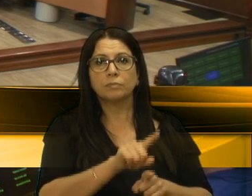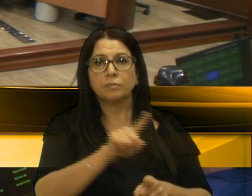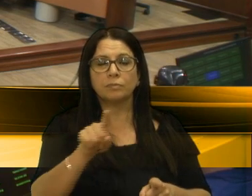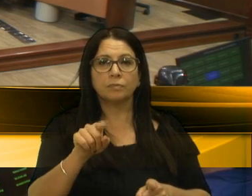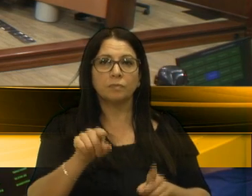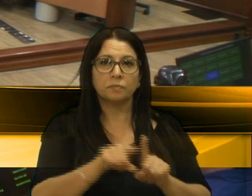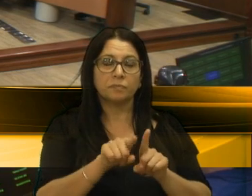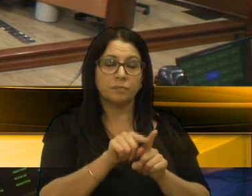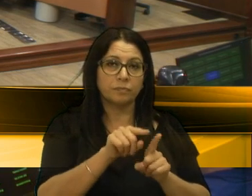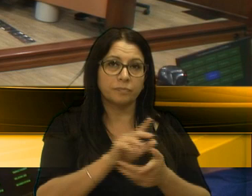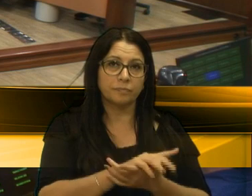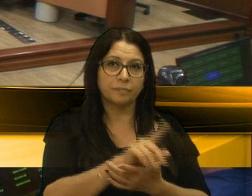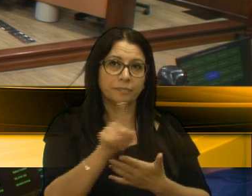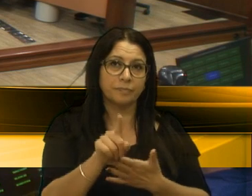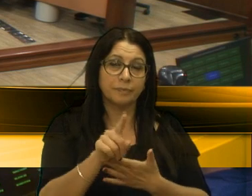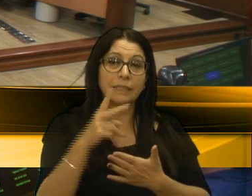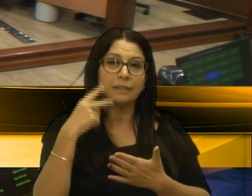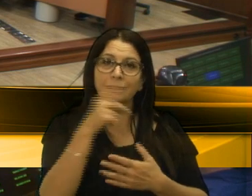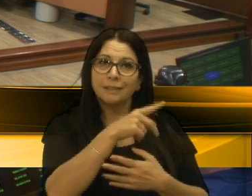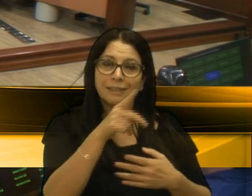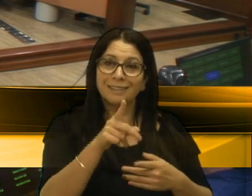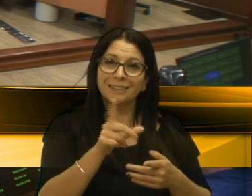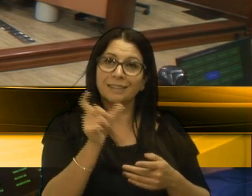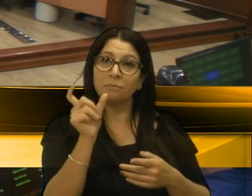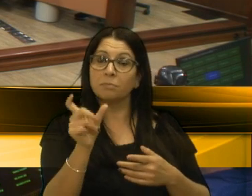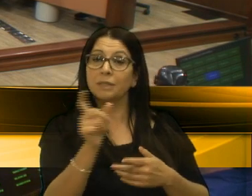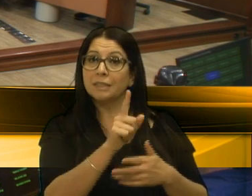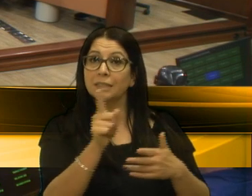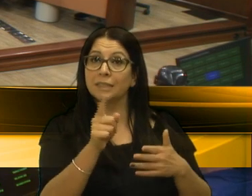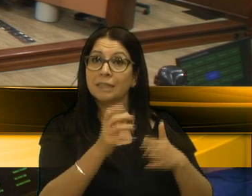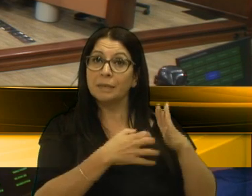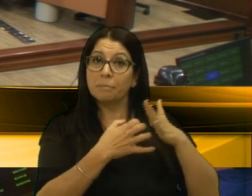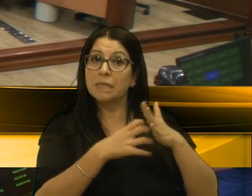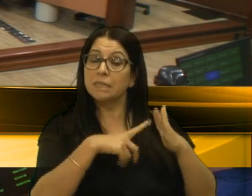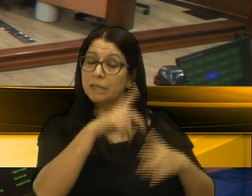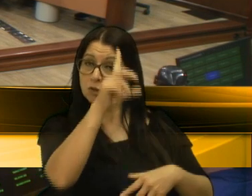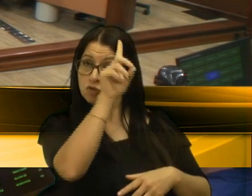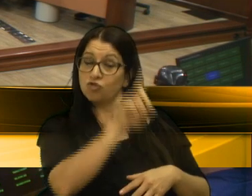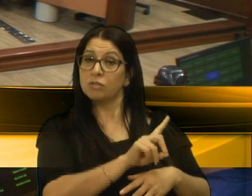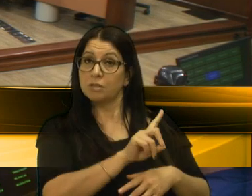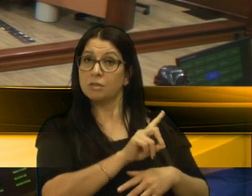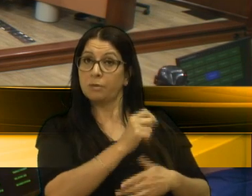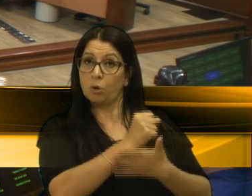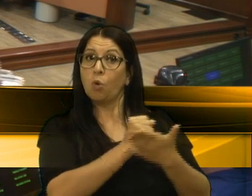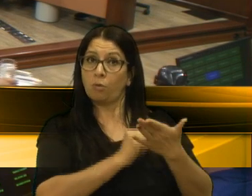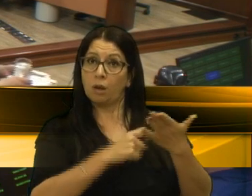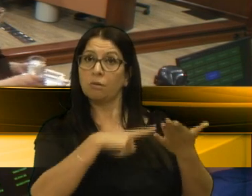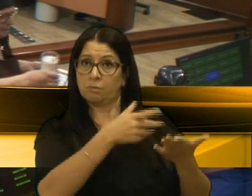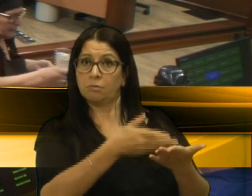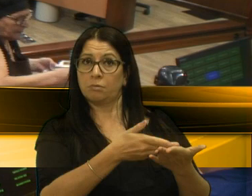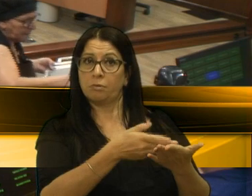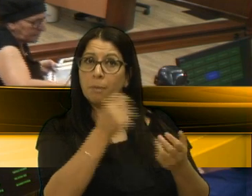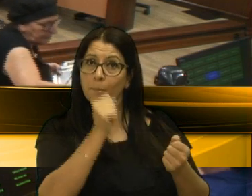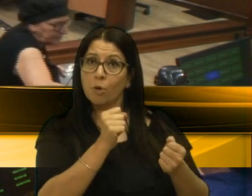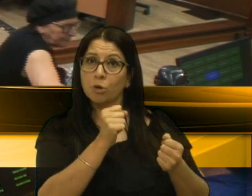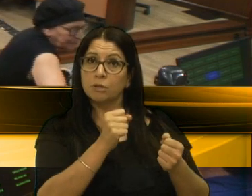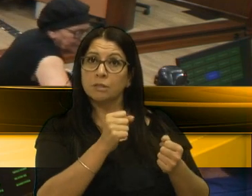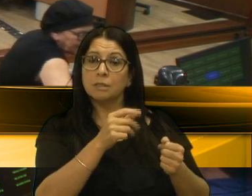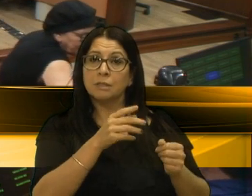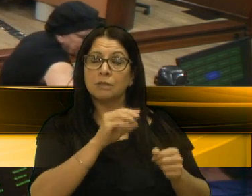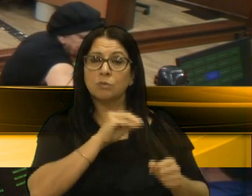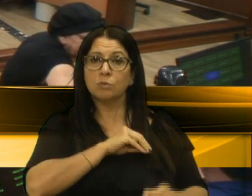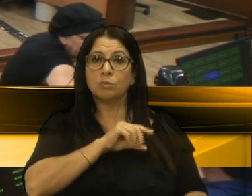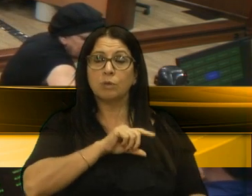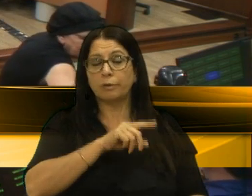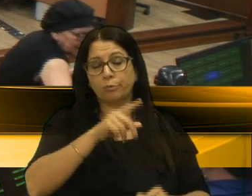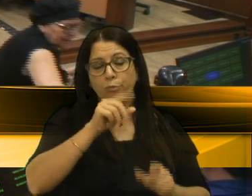exemplo simples. Hoje, a passagem, a empresa, a gente sabe que tem direito, pelo contrato que está vigente, ela poderá aumentar a passagem, que vá para